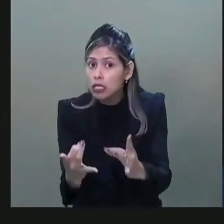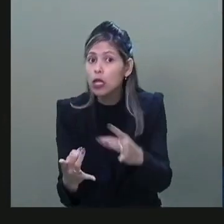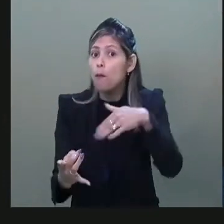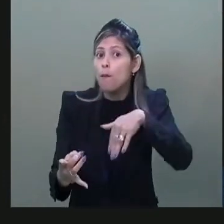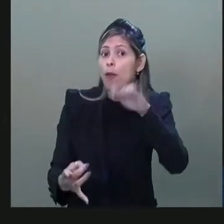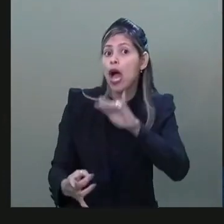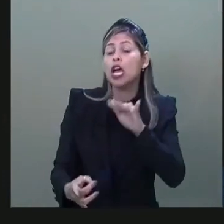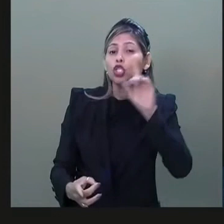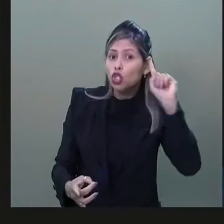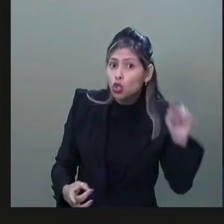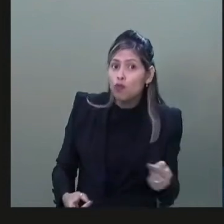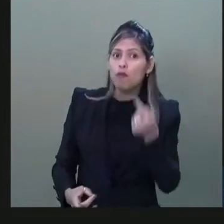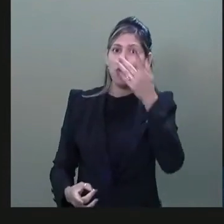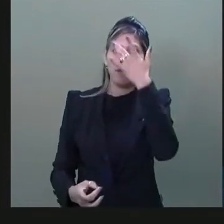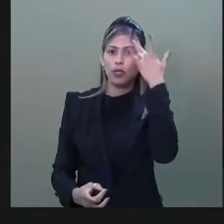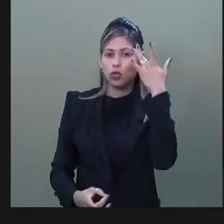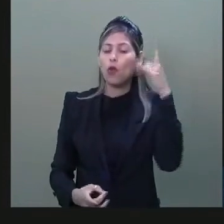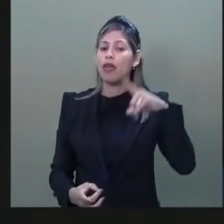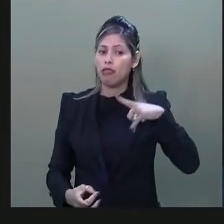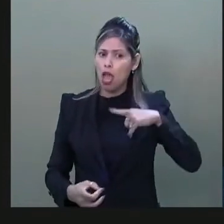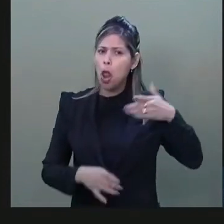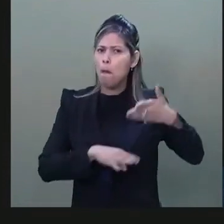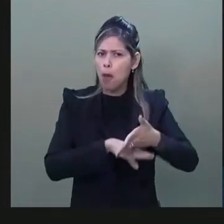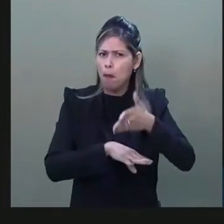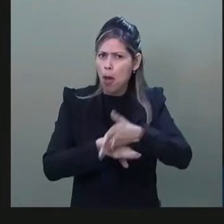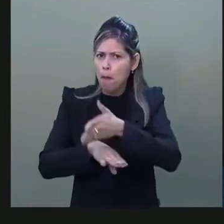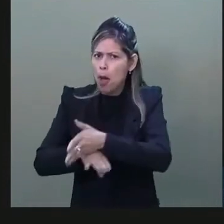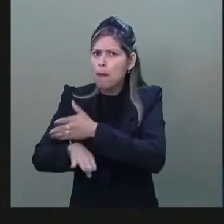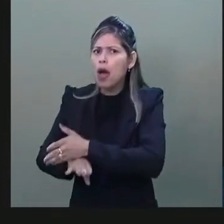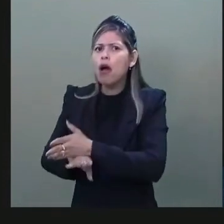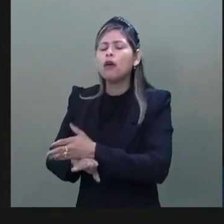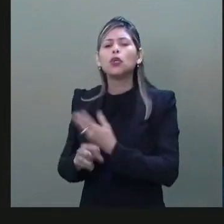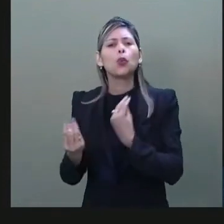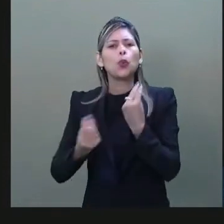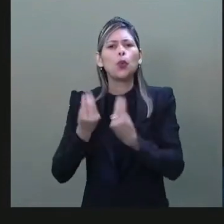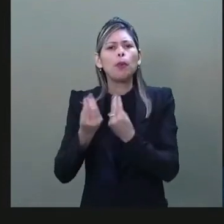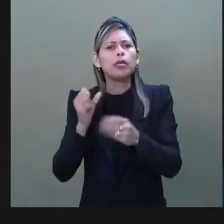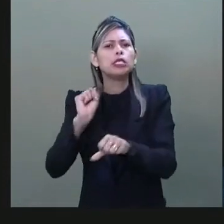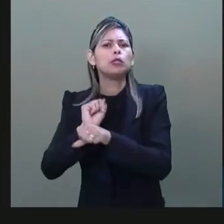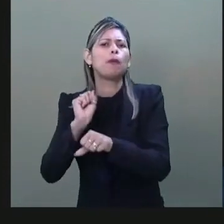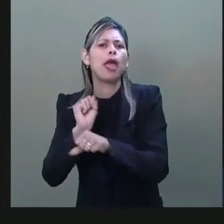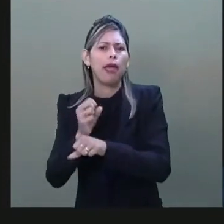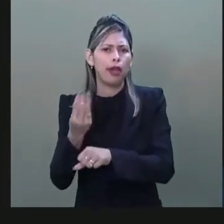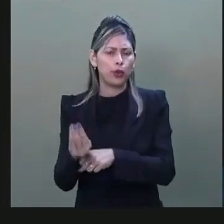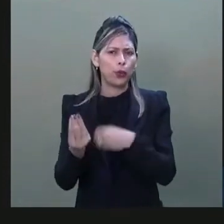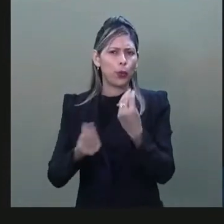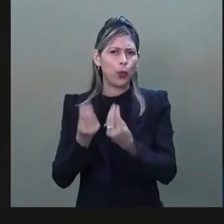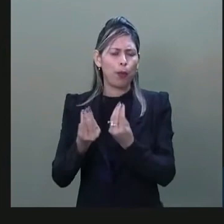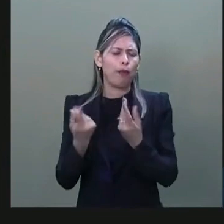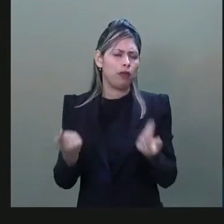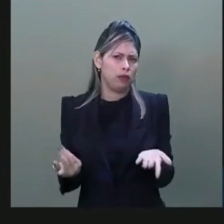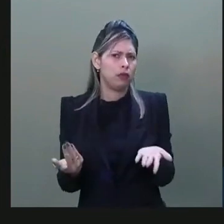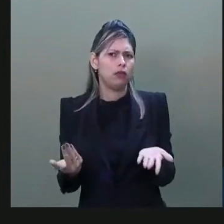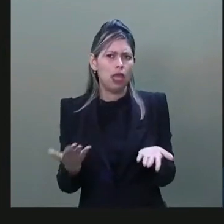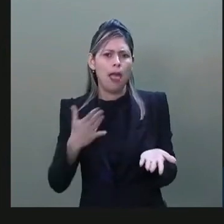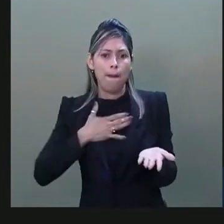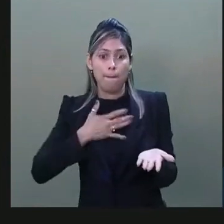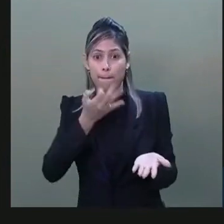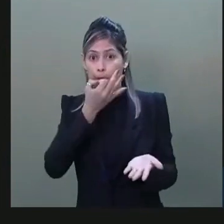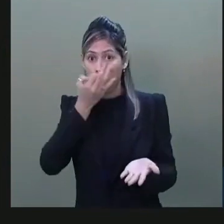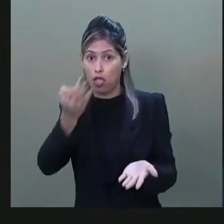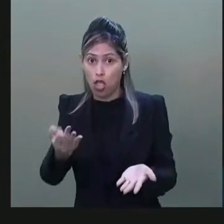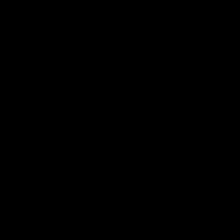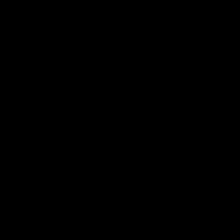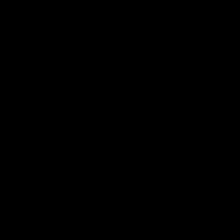estão, ao meu ponto de vista, da forma inadequada, aguardando os seus depoimentos tomados. Então, para declarar e justificar o meu